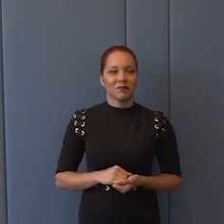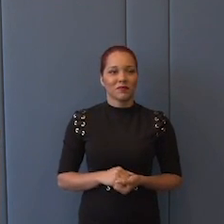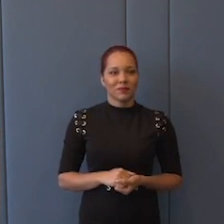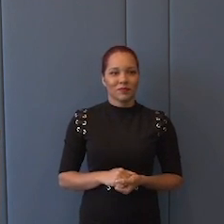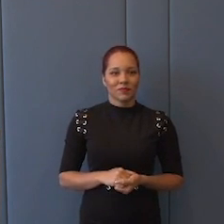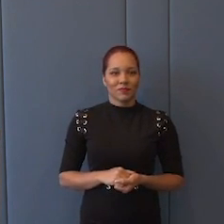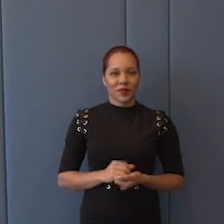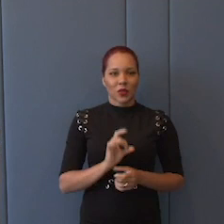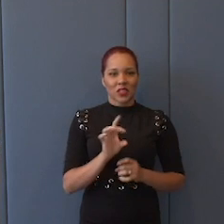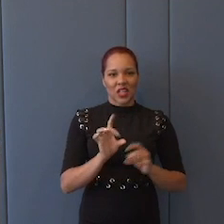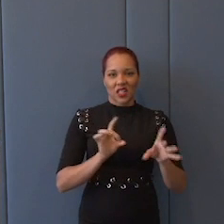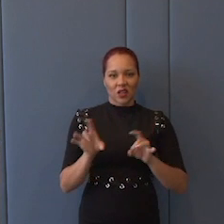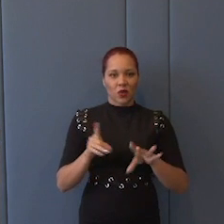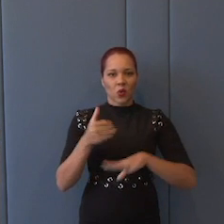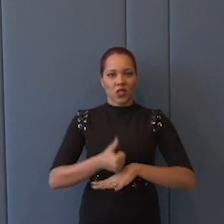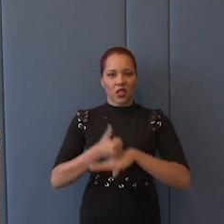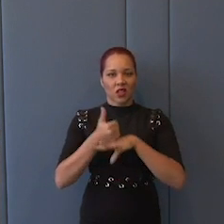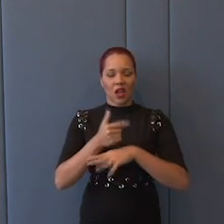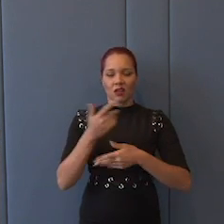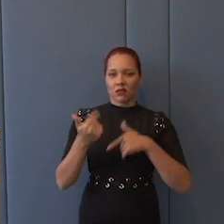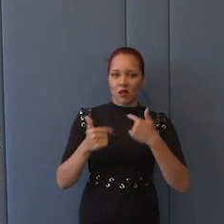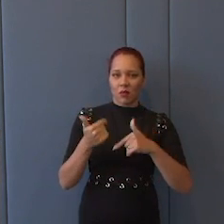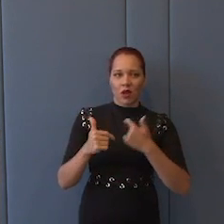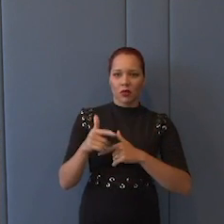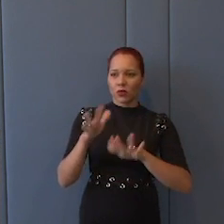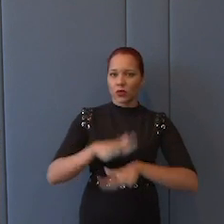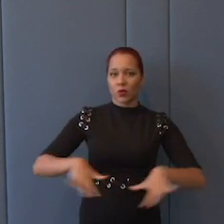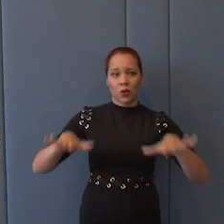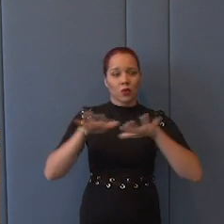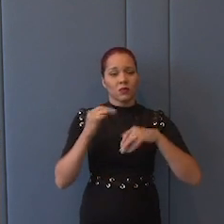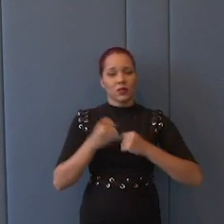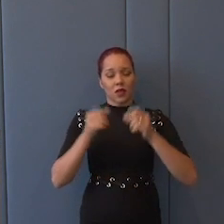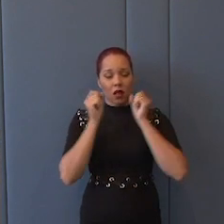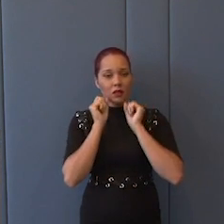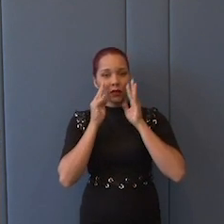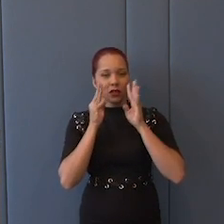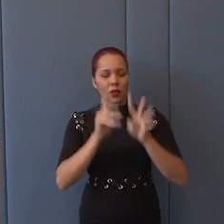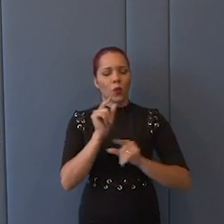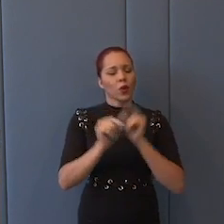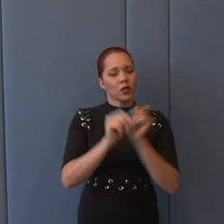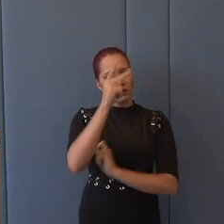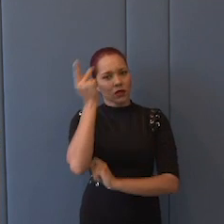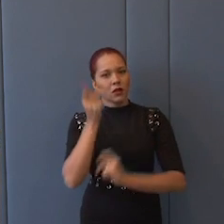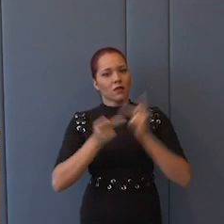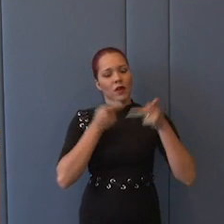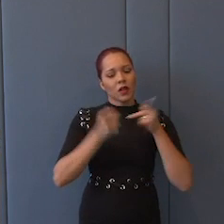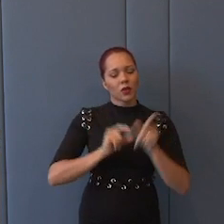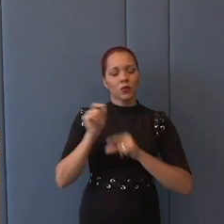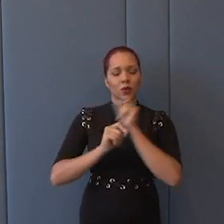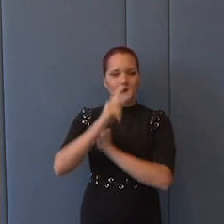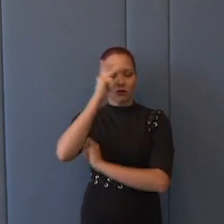eu, secretário-geral, secretários, é um trabalho de todos nós, de estar atentos a isso, o que as pessoas estão falando, o as pessoas estão querendo.